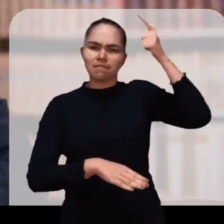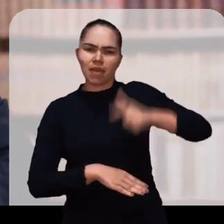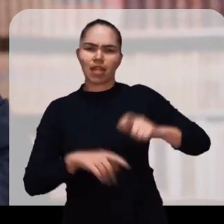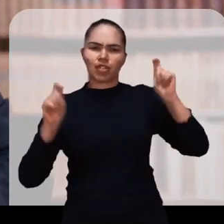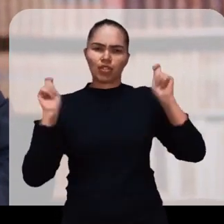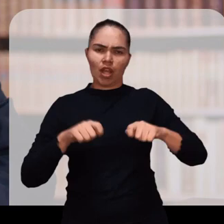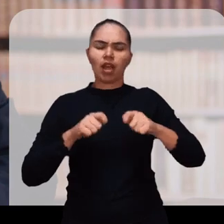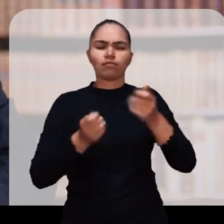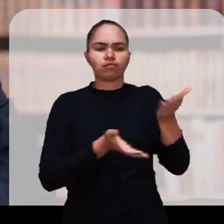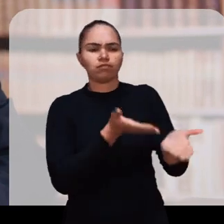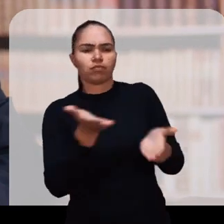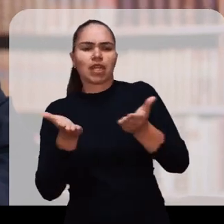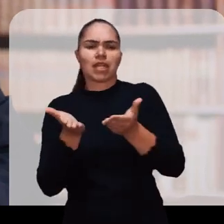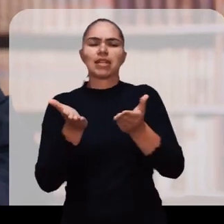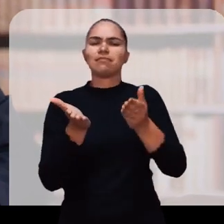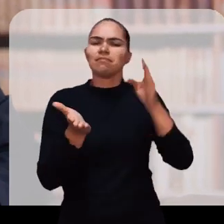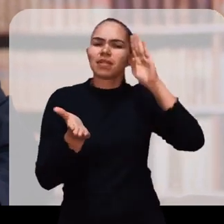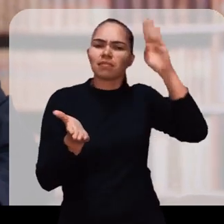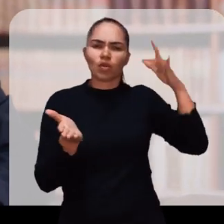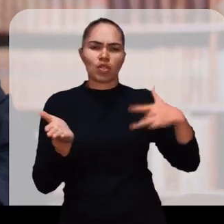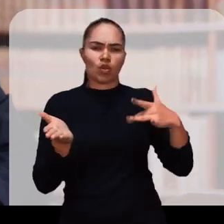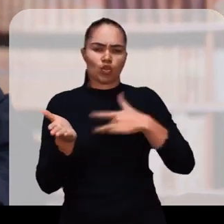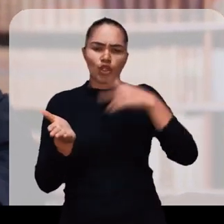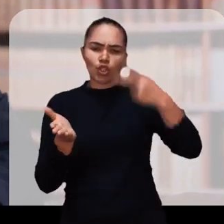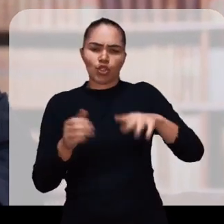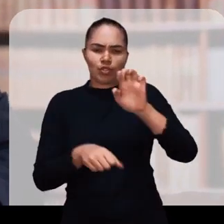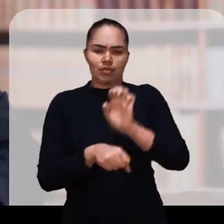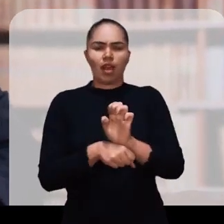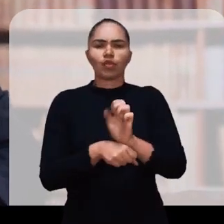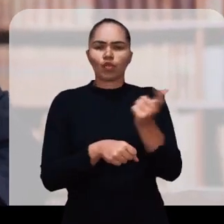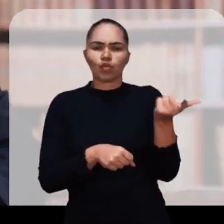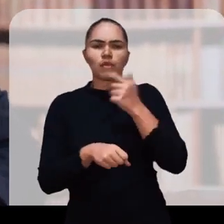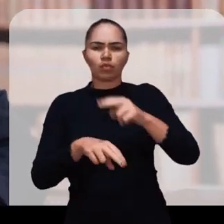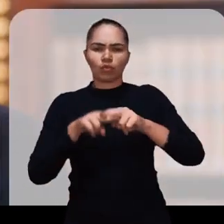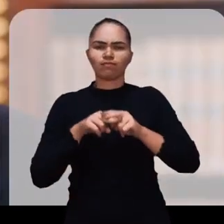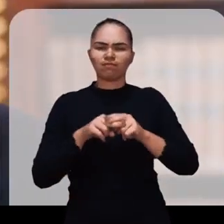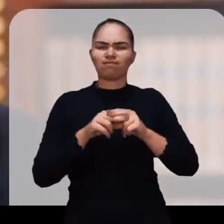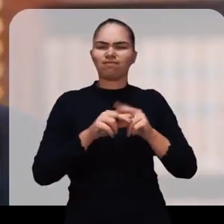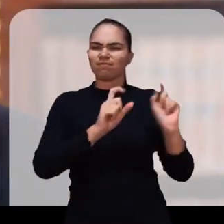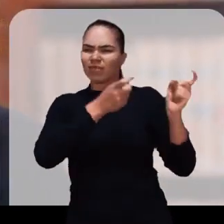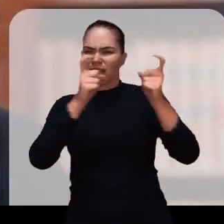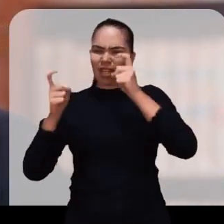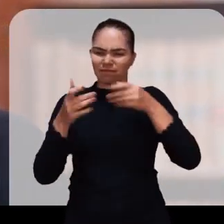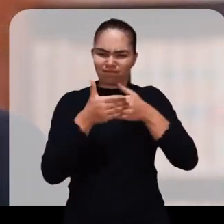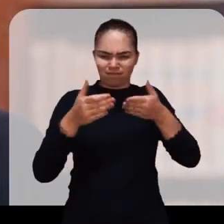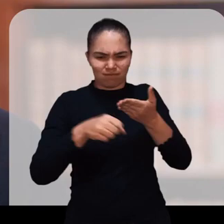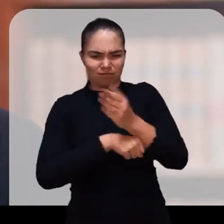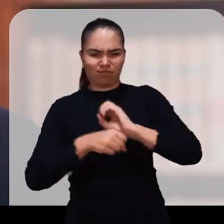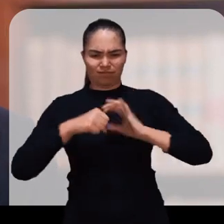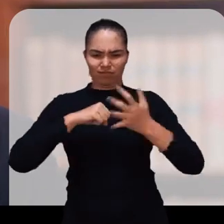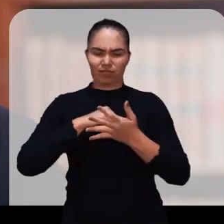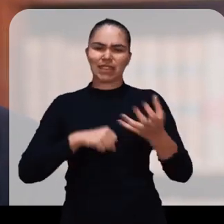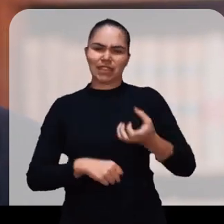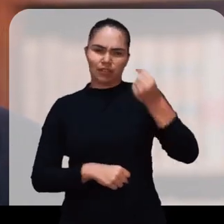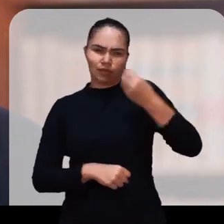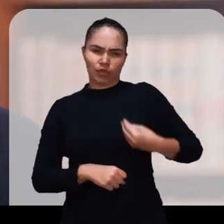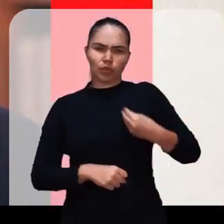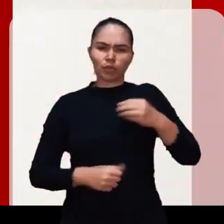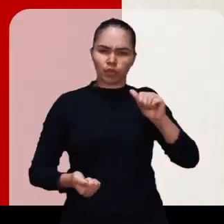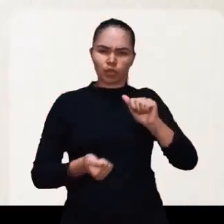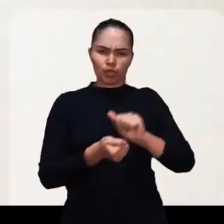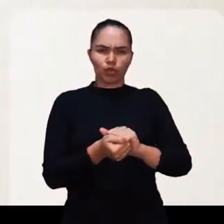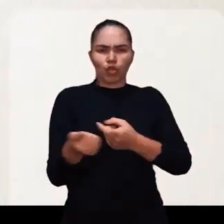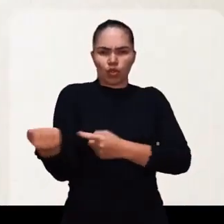que permitiram a ampliação do atendimento de saúde para todo o Ceará O que foi decisivo no enfrentamento da